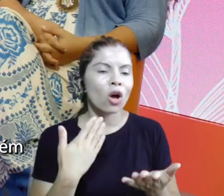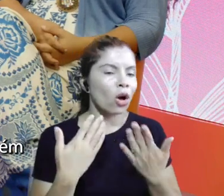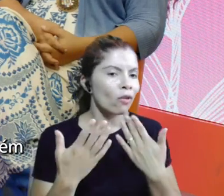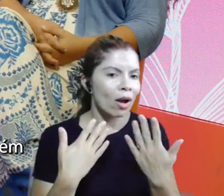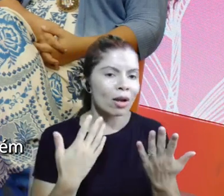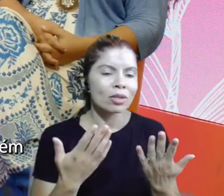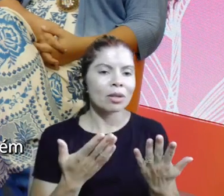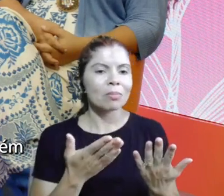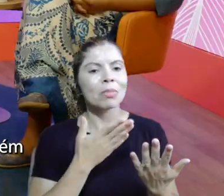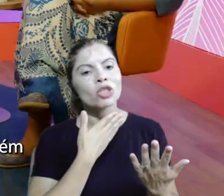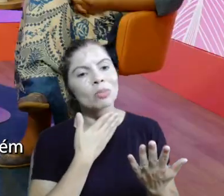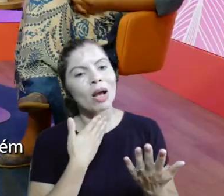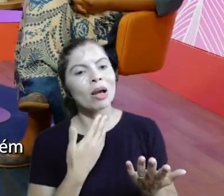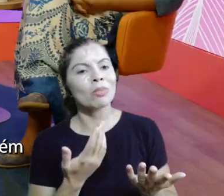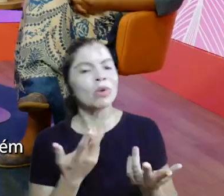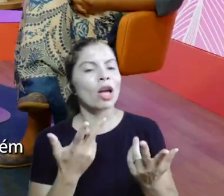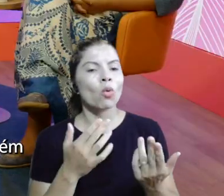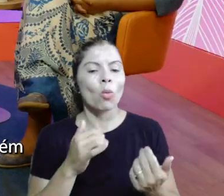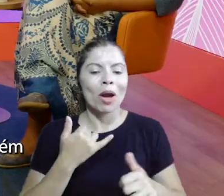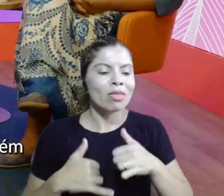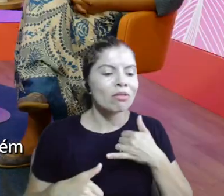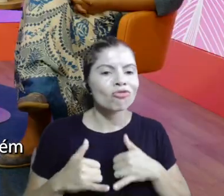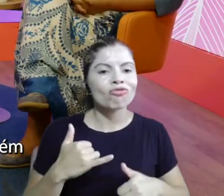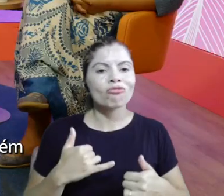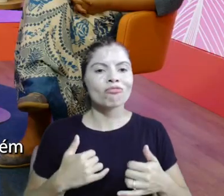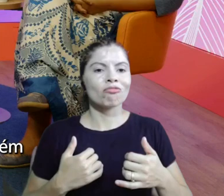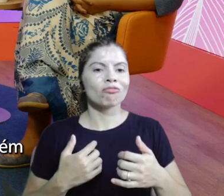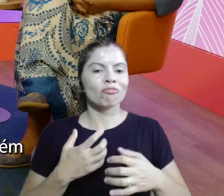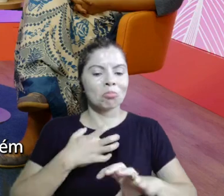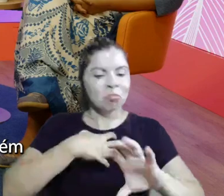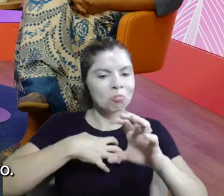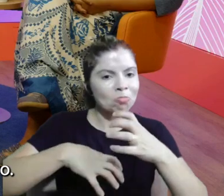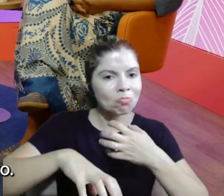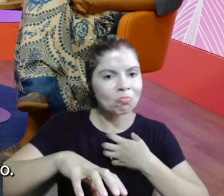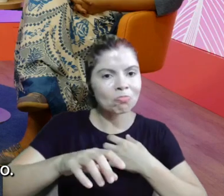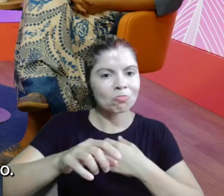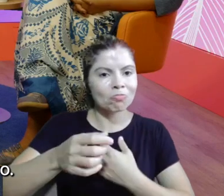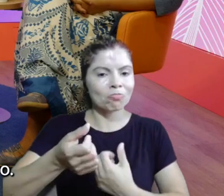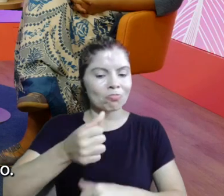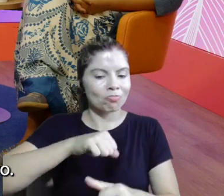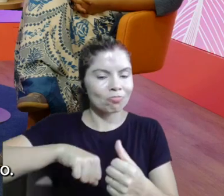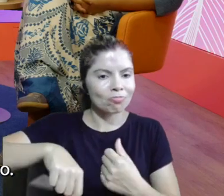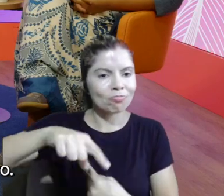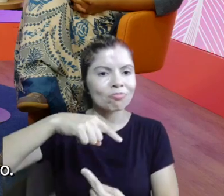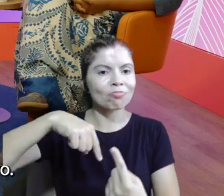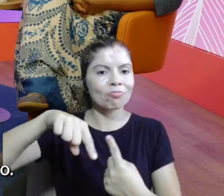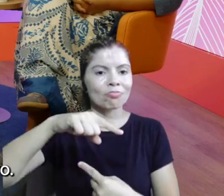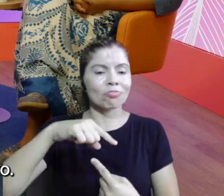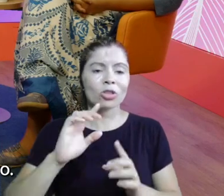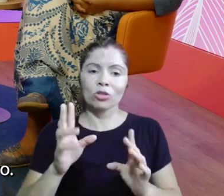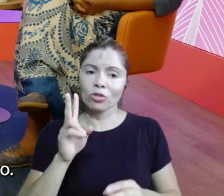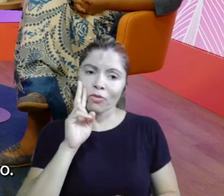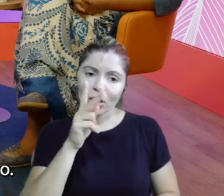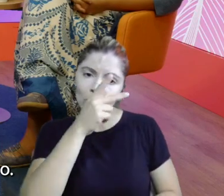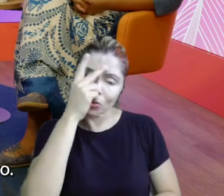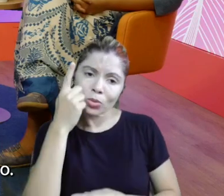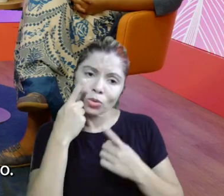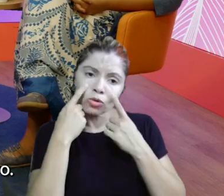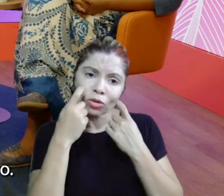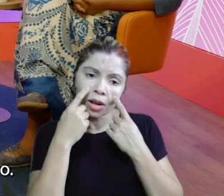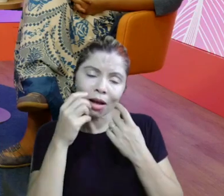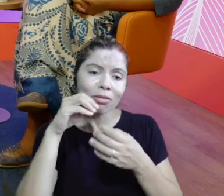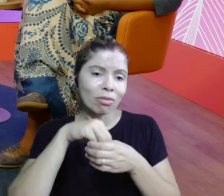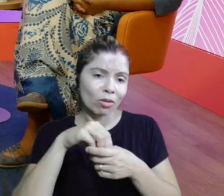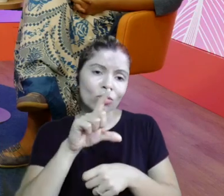E aí a gente faz essa troca de energia também. E isso é muito bacana. Então assim, às vezes teve, já vi gente chorar